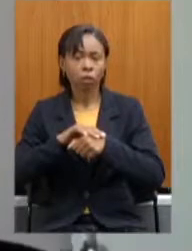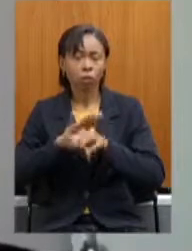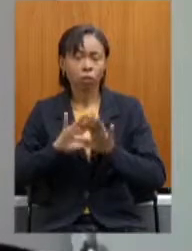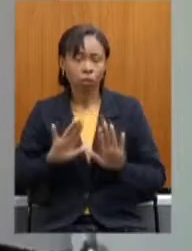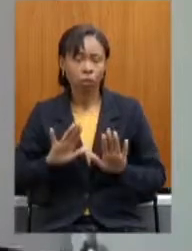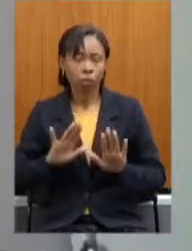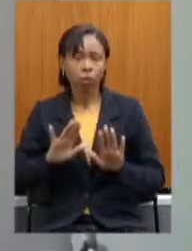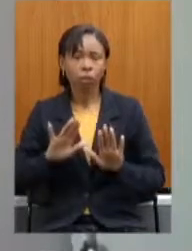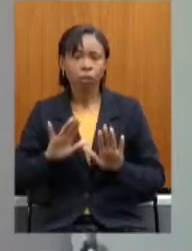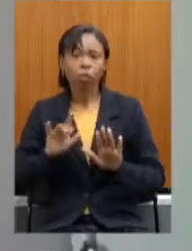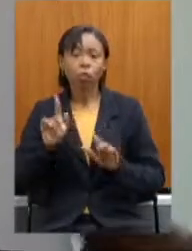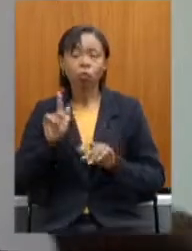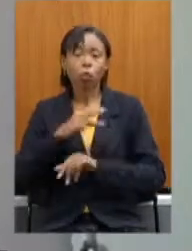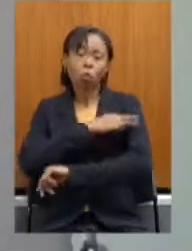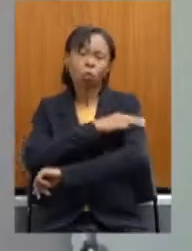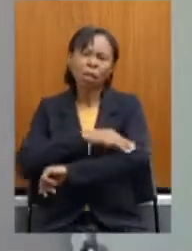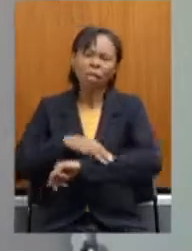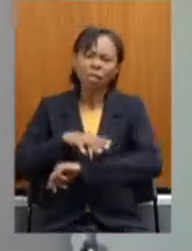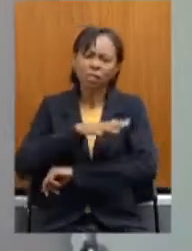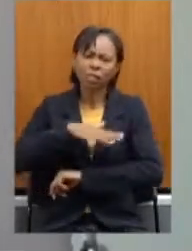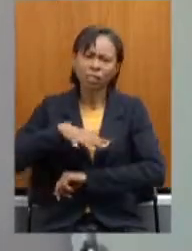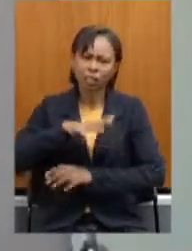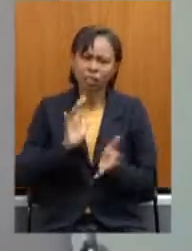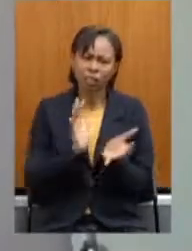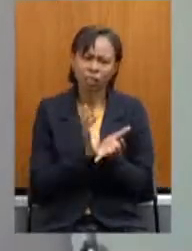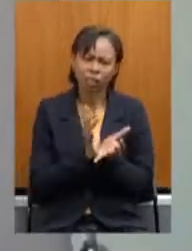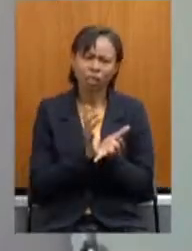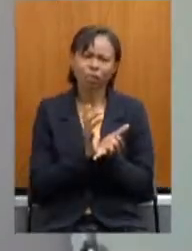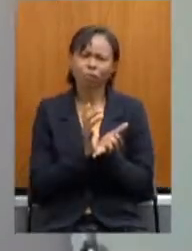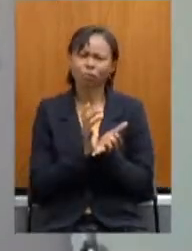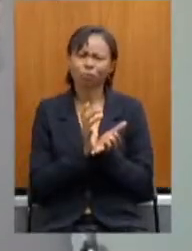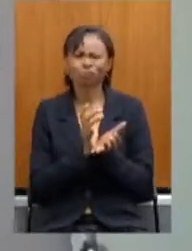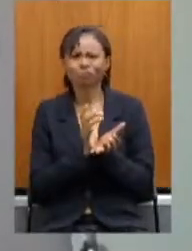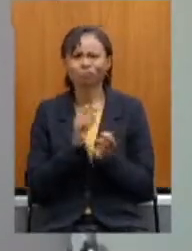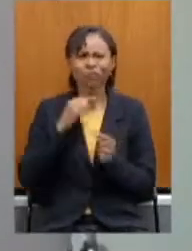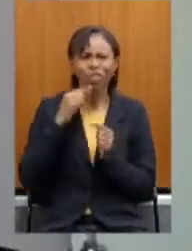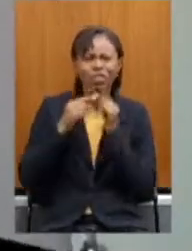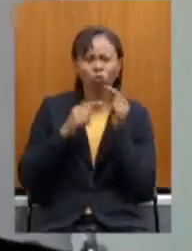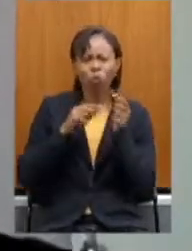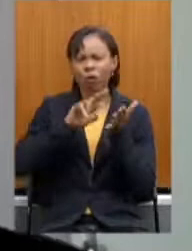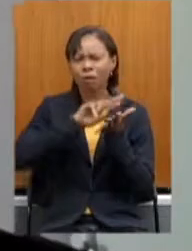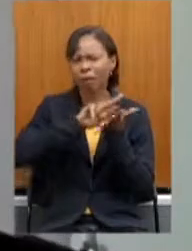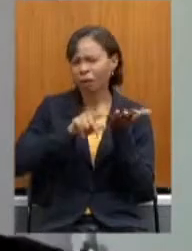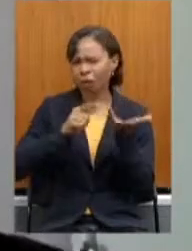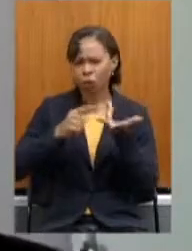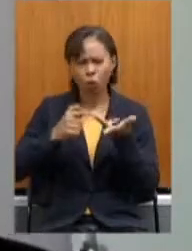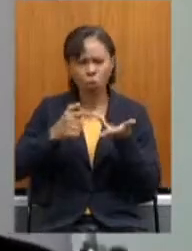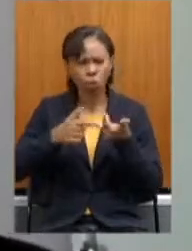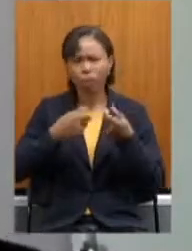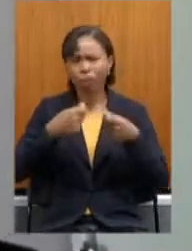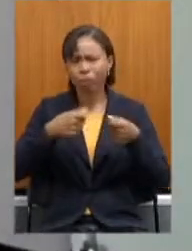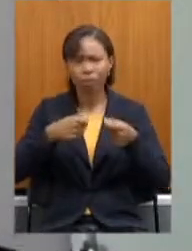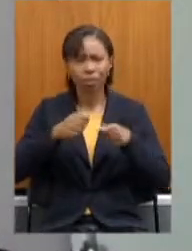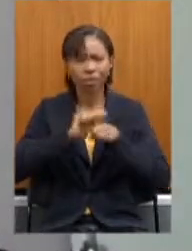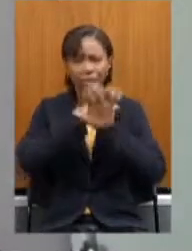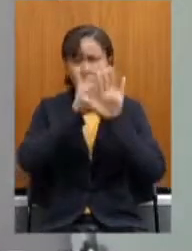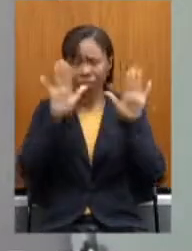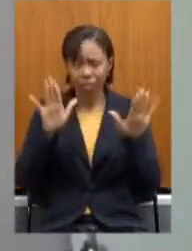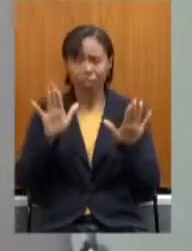no caso do magistério, uma série de hipóteses que tem que ser bem melhor definidas em regras